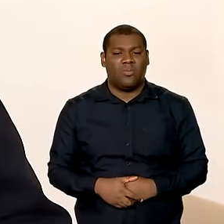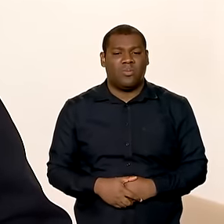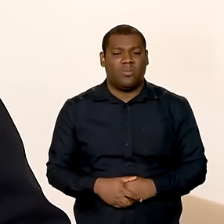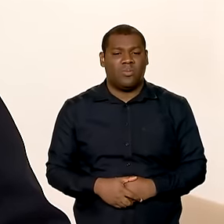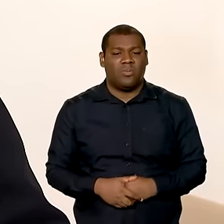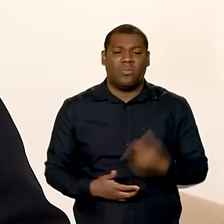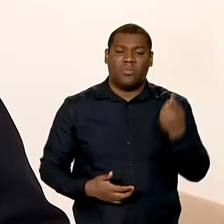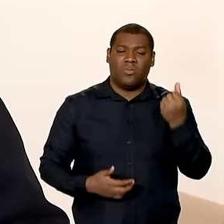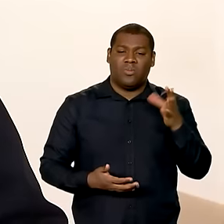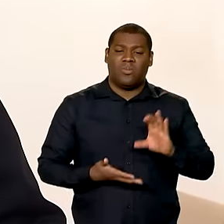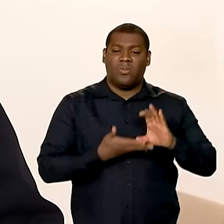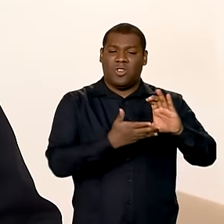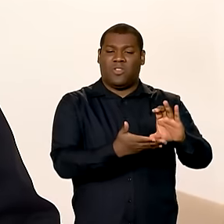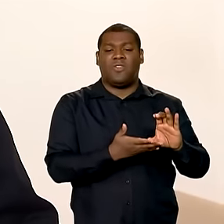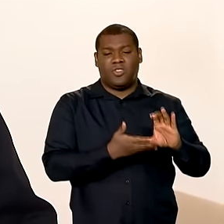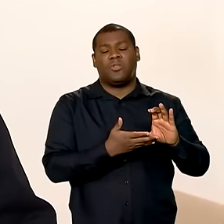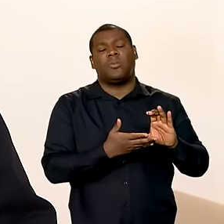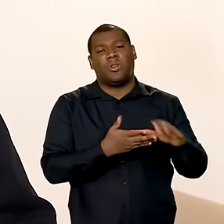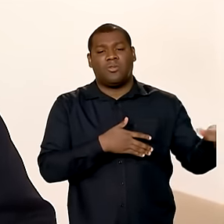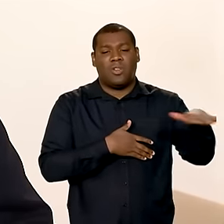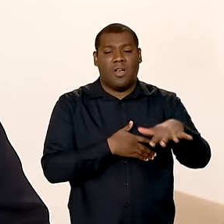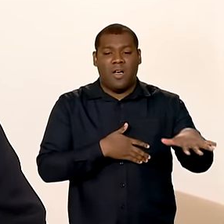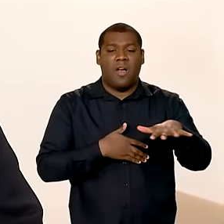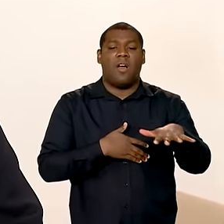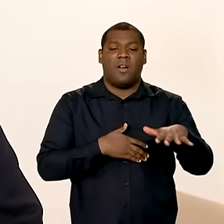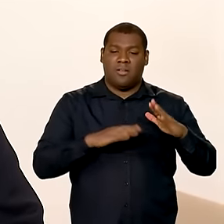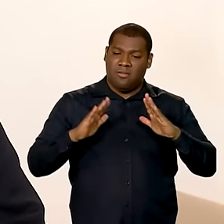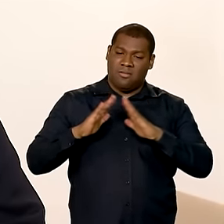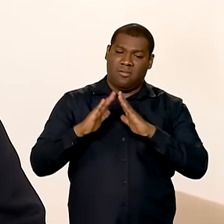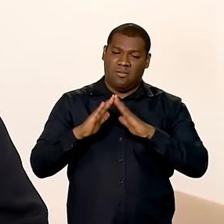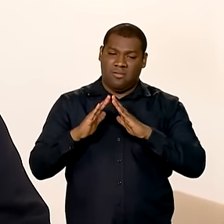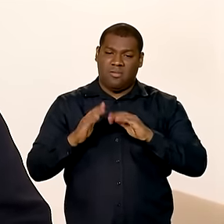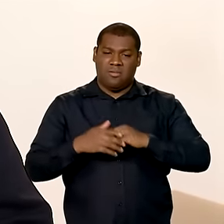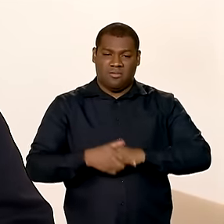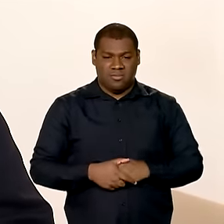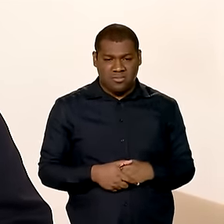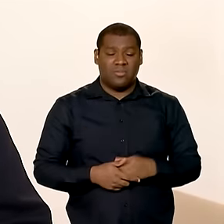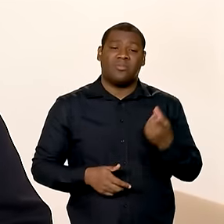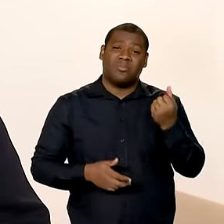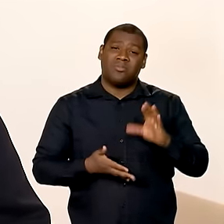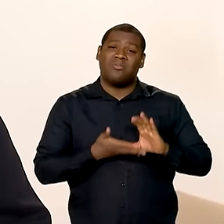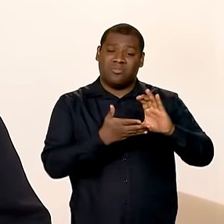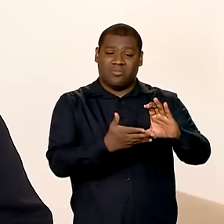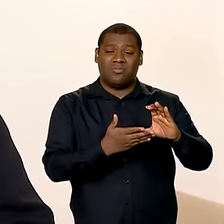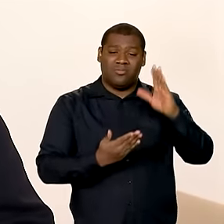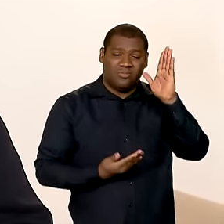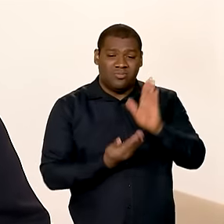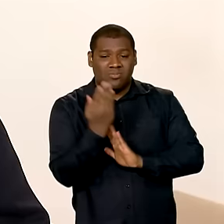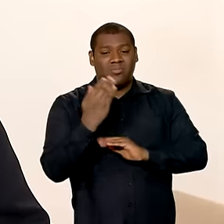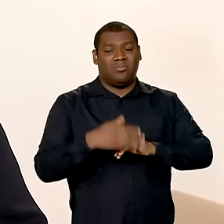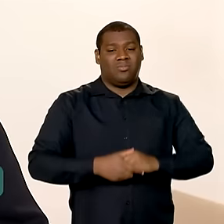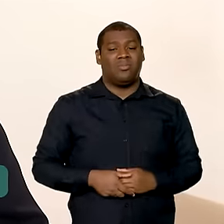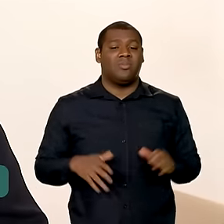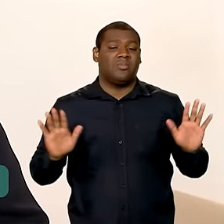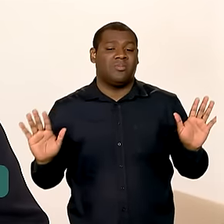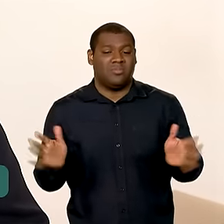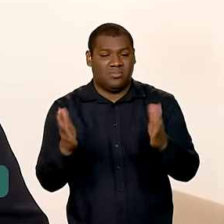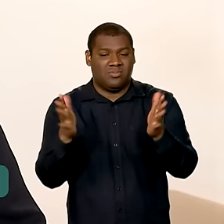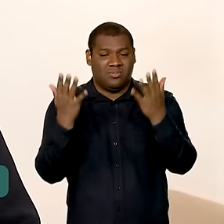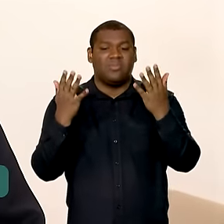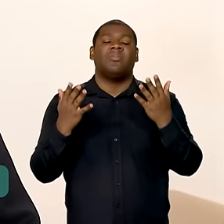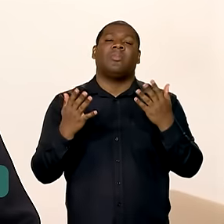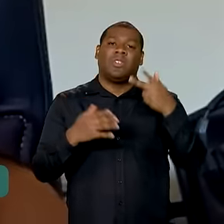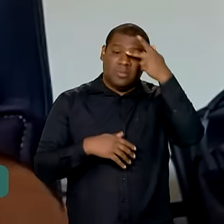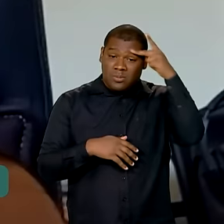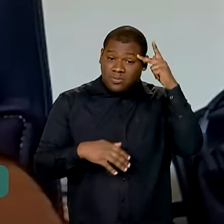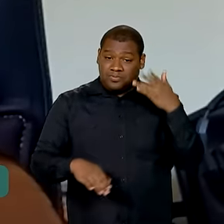destinados à habitação, eles aumentem com a criação e o incentivo do mercado secundário de